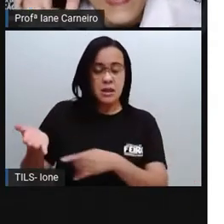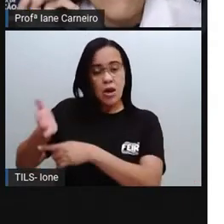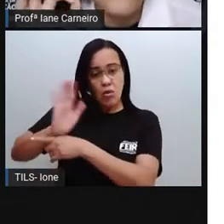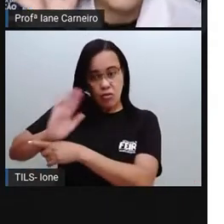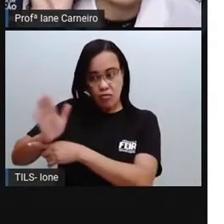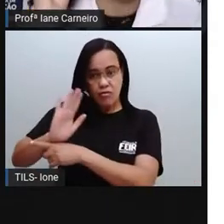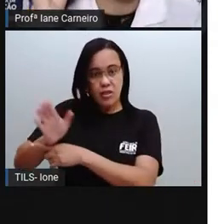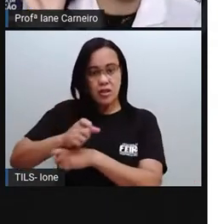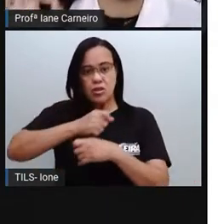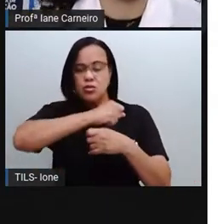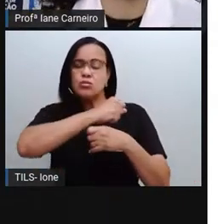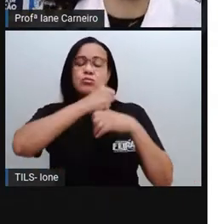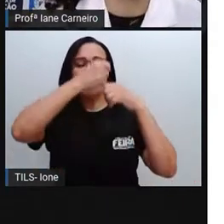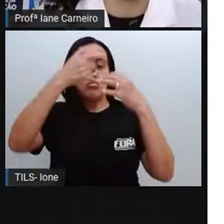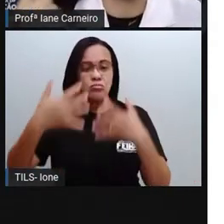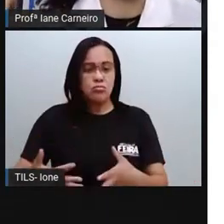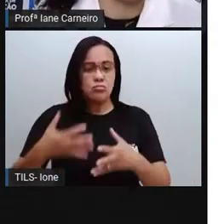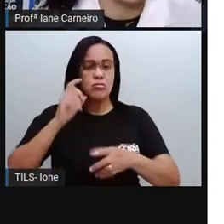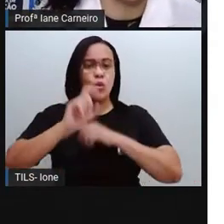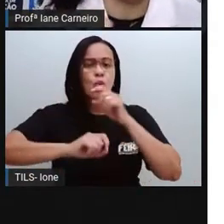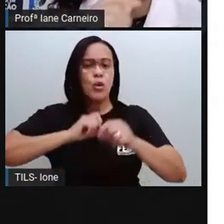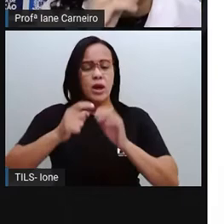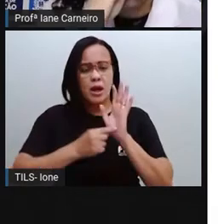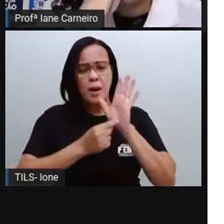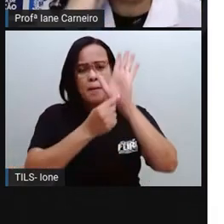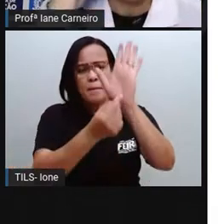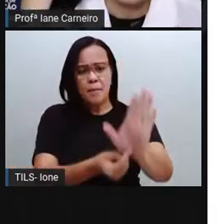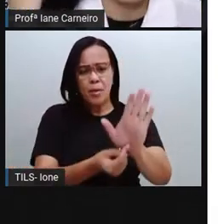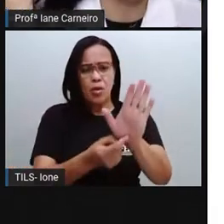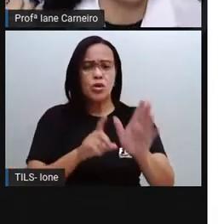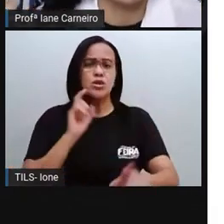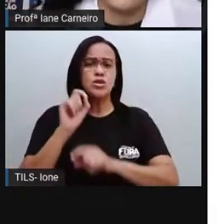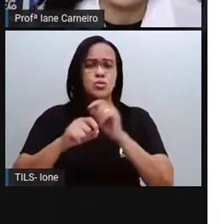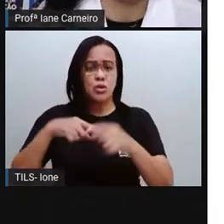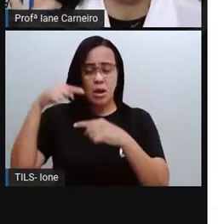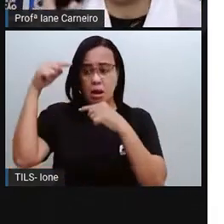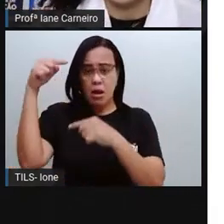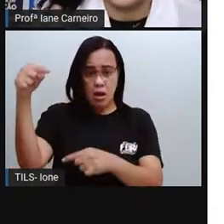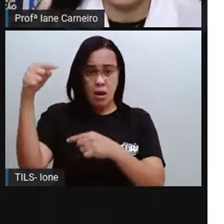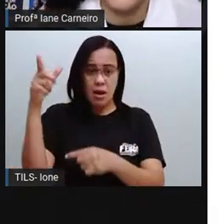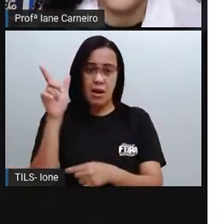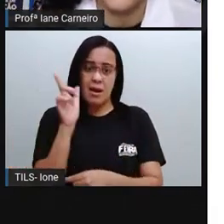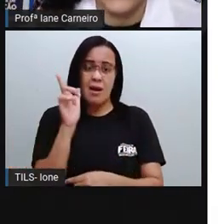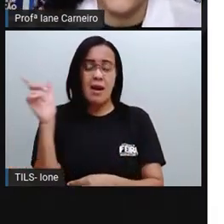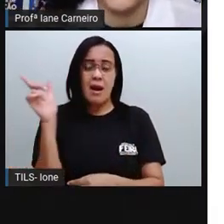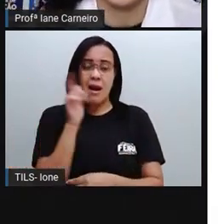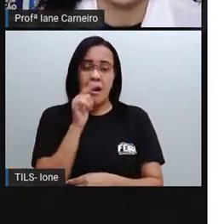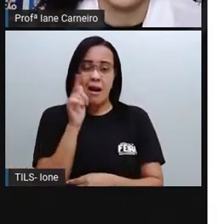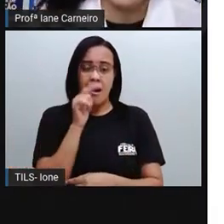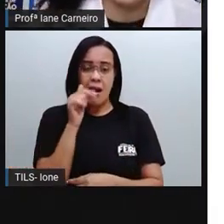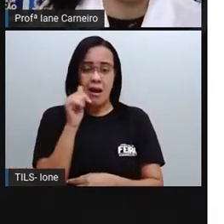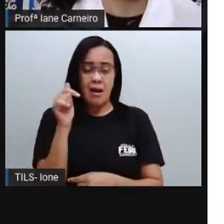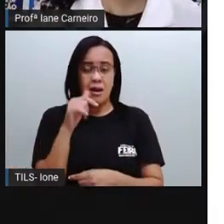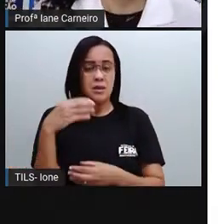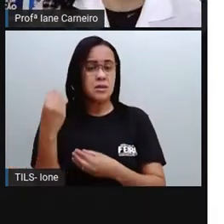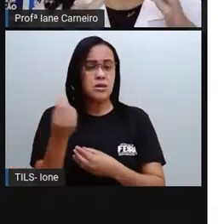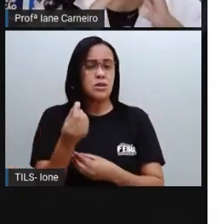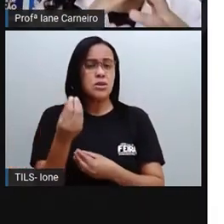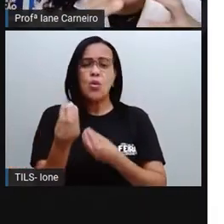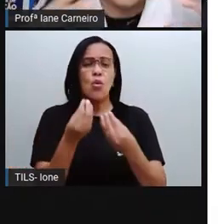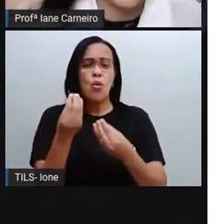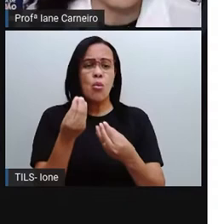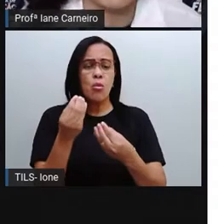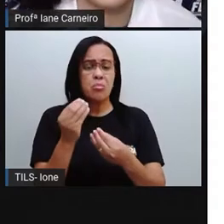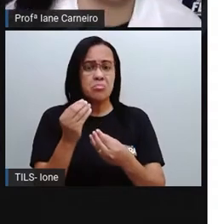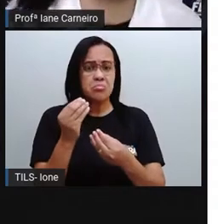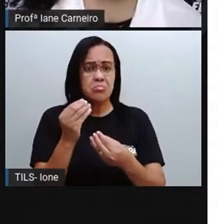garrafa d'água, né? O nome do vídeo é a Odisseia de uma garrafa plástica, né? Ou seja,